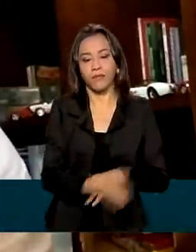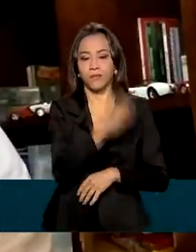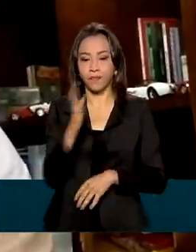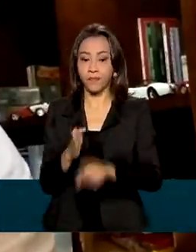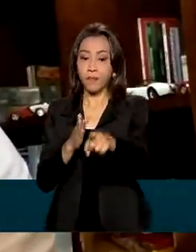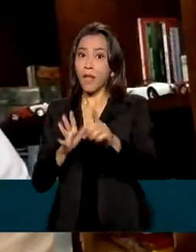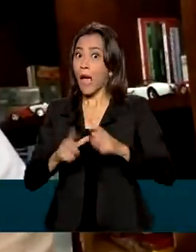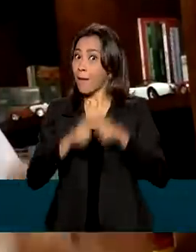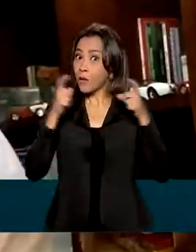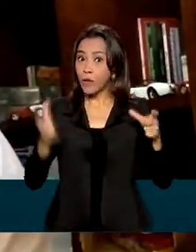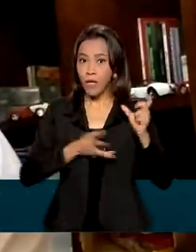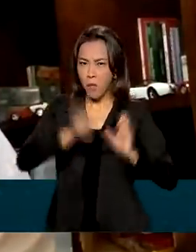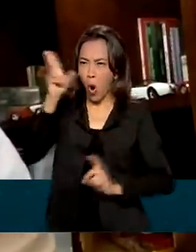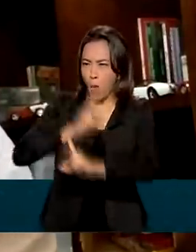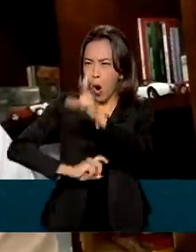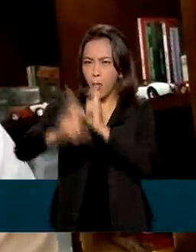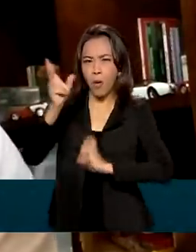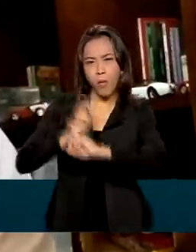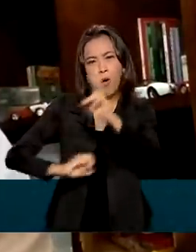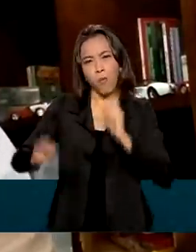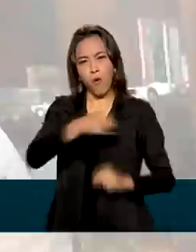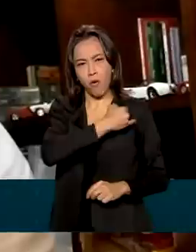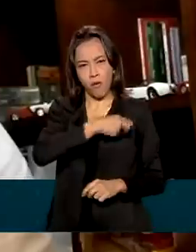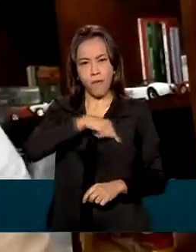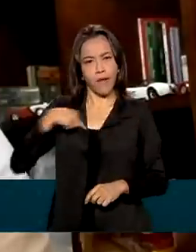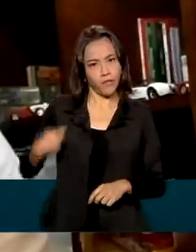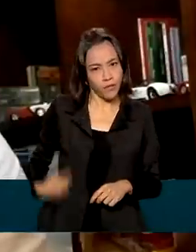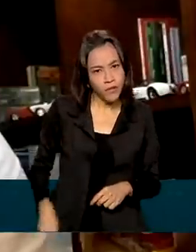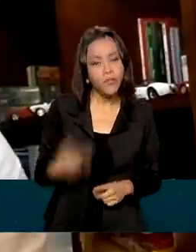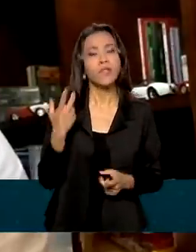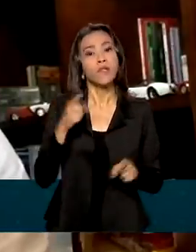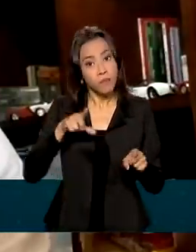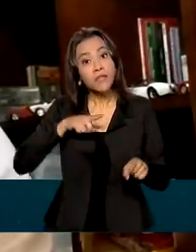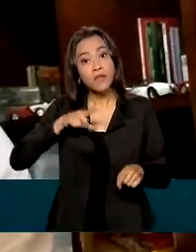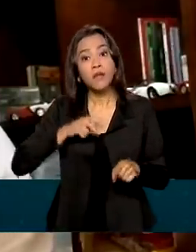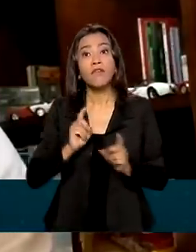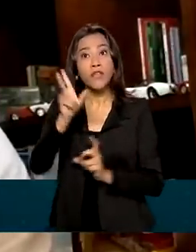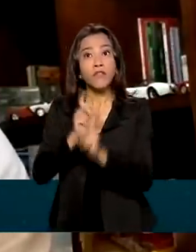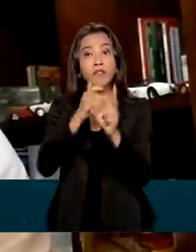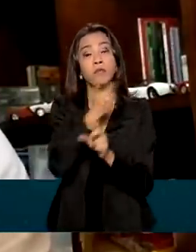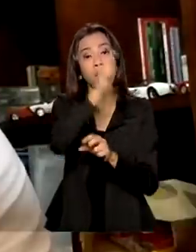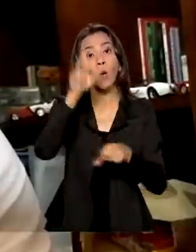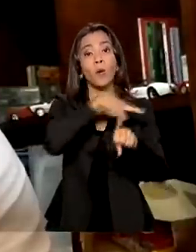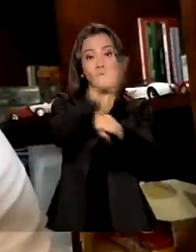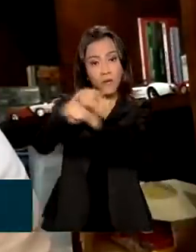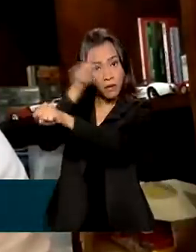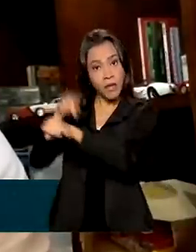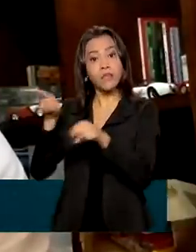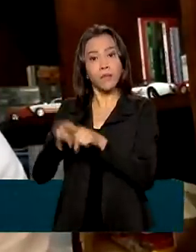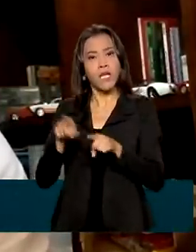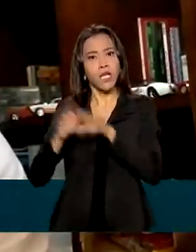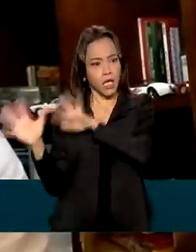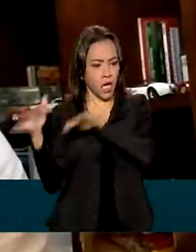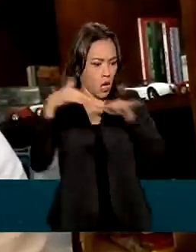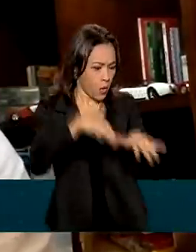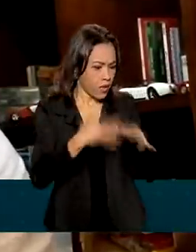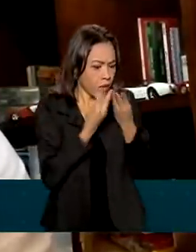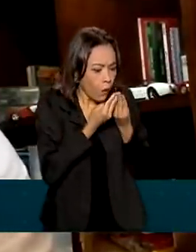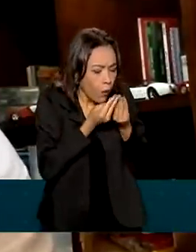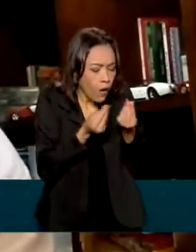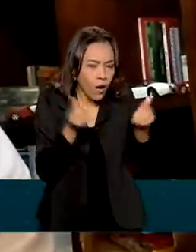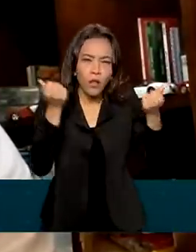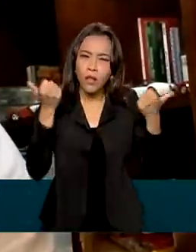destino para a China, mas também nós exportamos para diversos mercados, que reconhecem a qualidade da nossa carne suína e